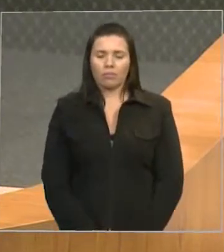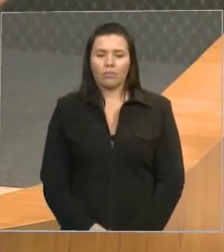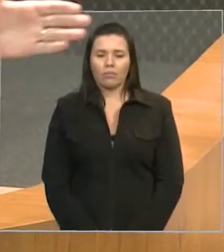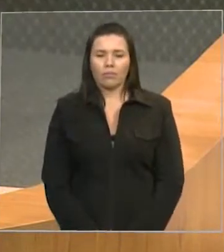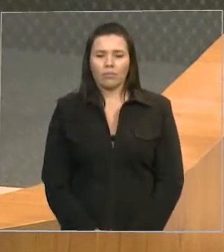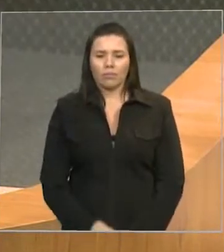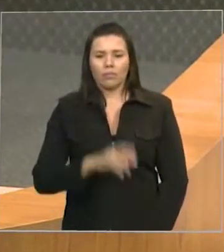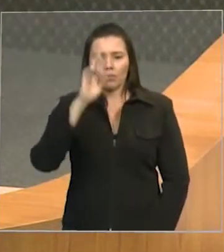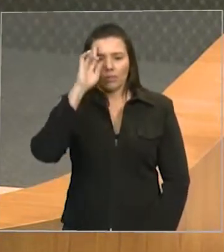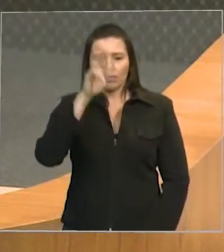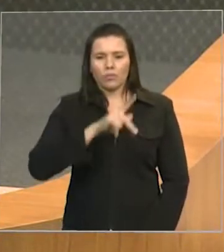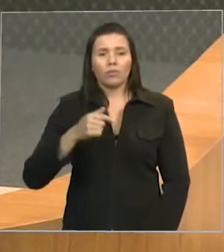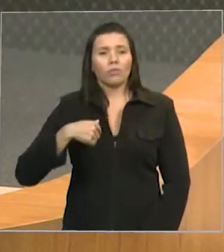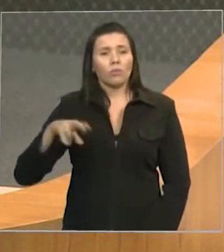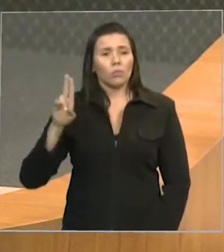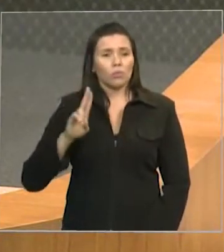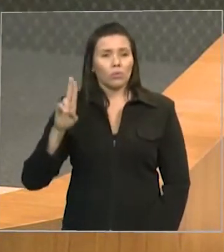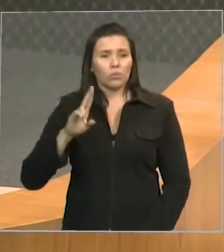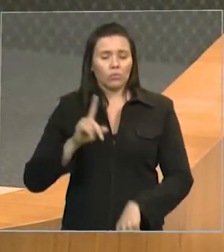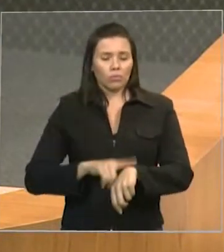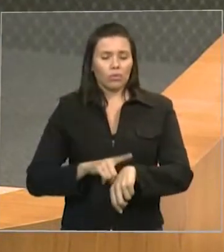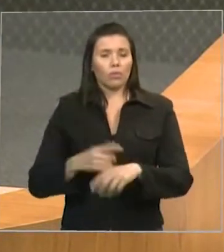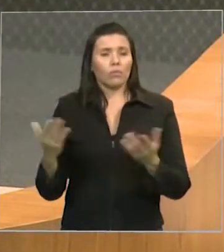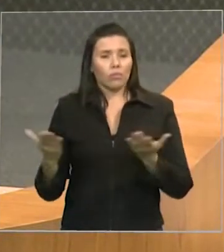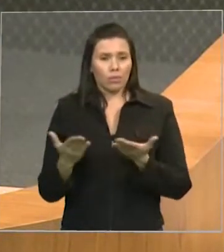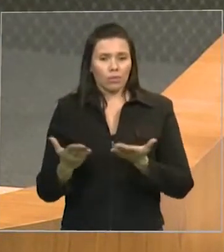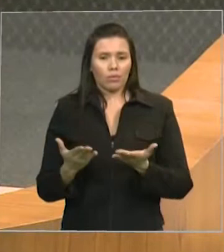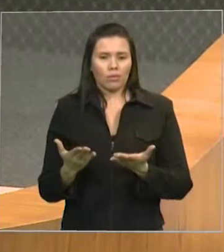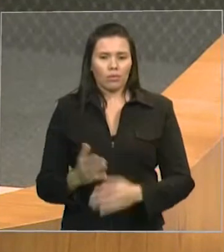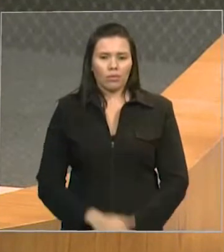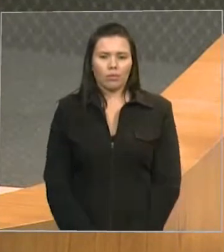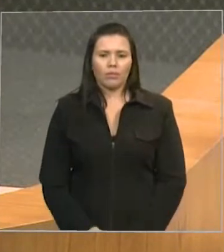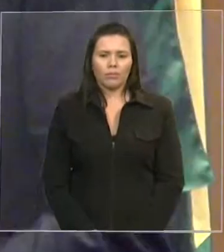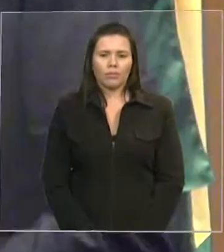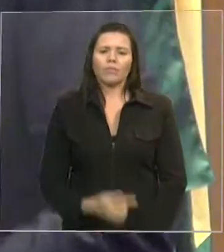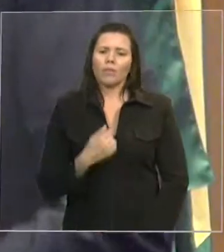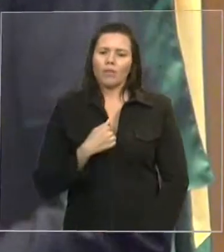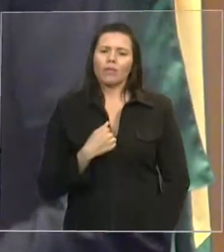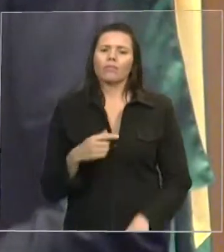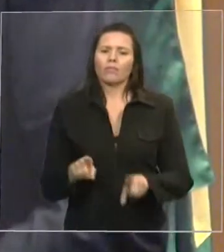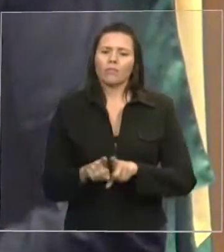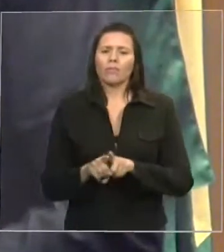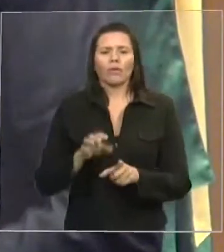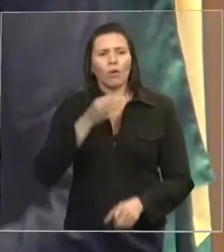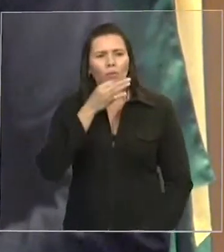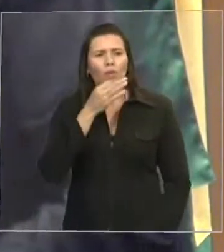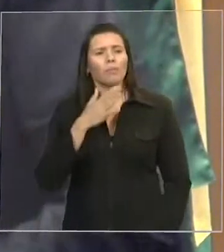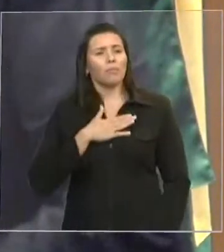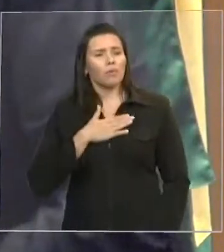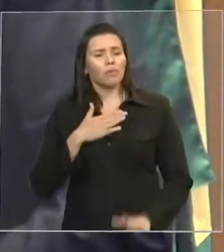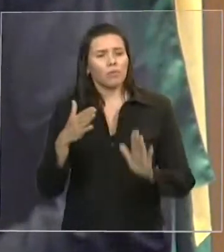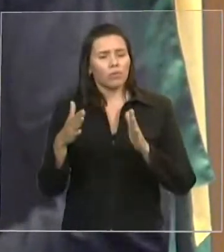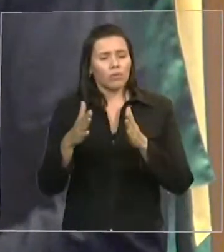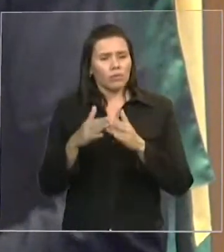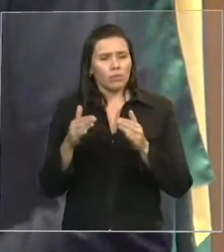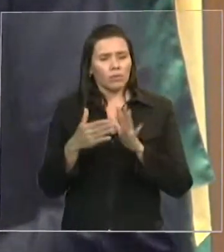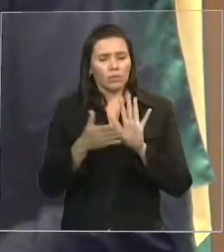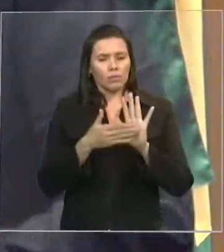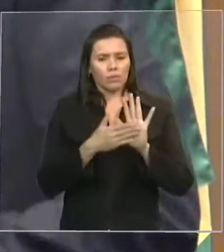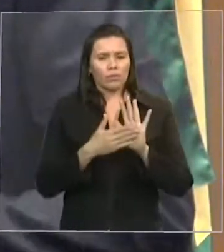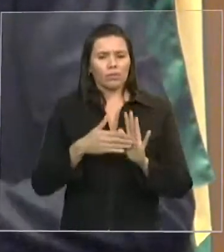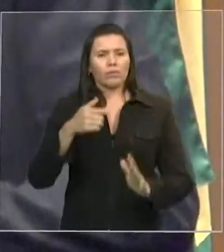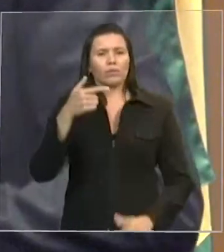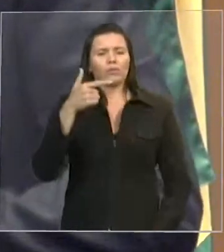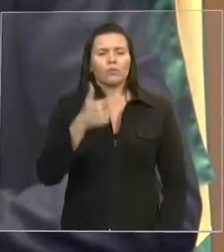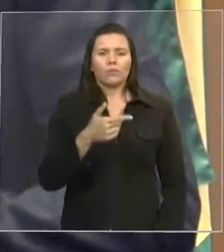eu estou utilizando esse tempo aqui na tribuna para encaminhar o meu requerimento de número 274